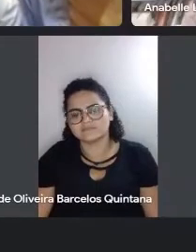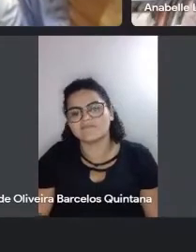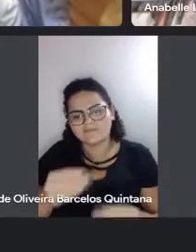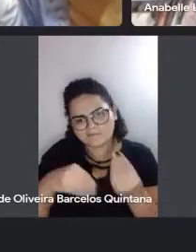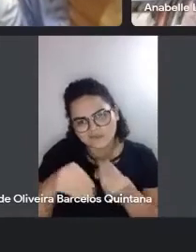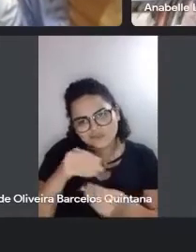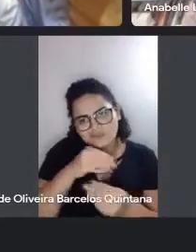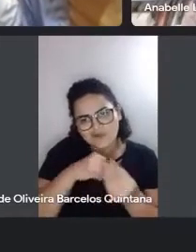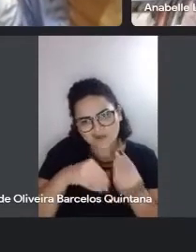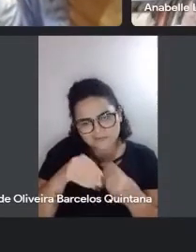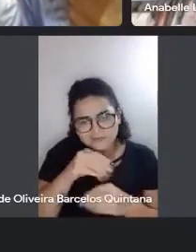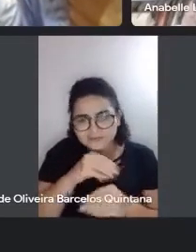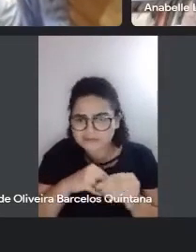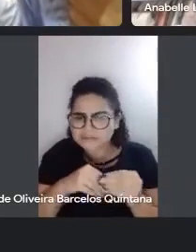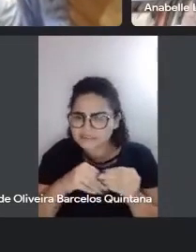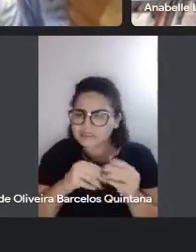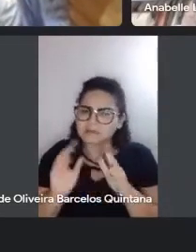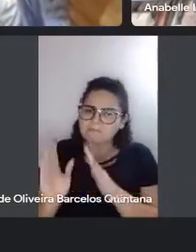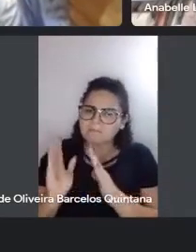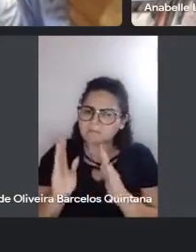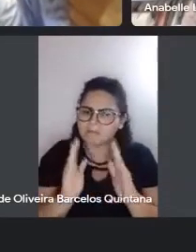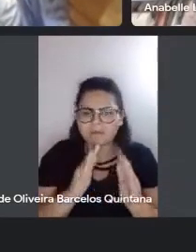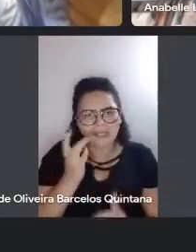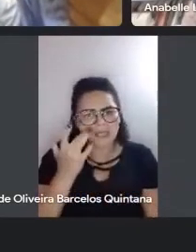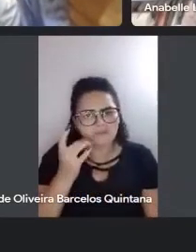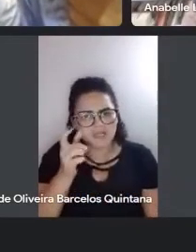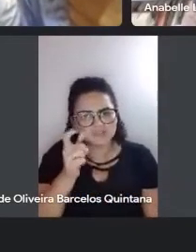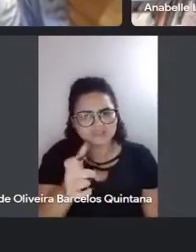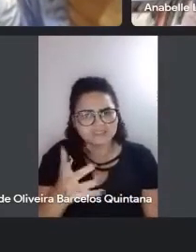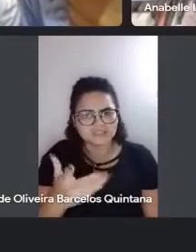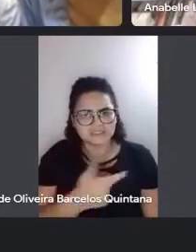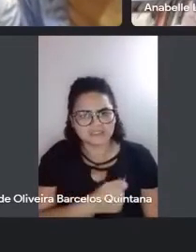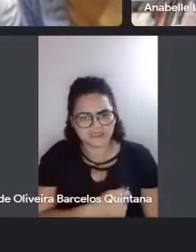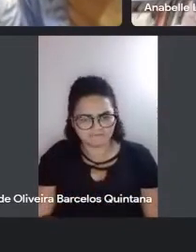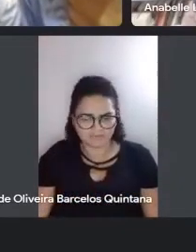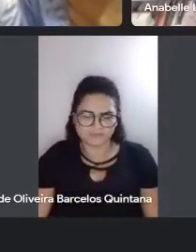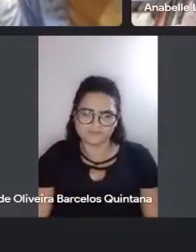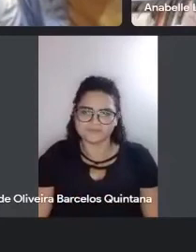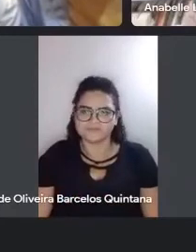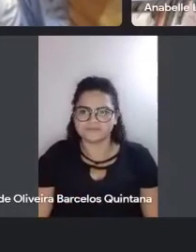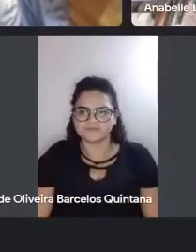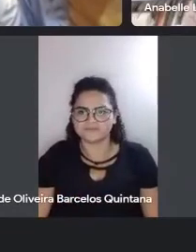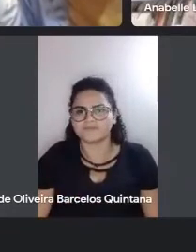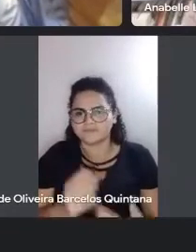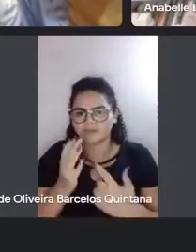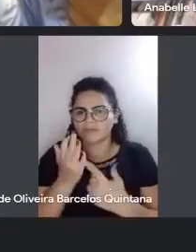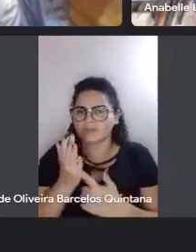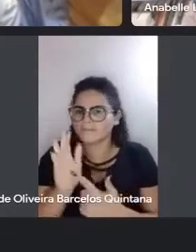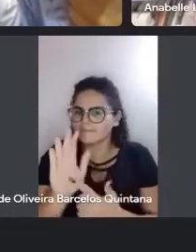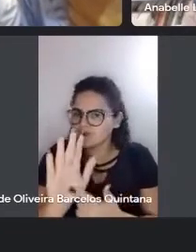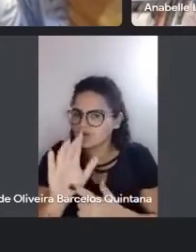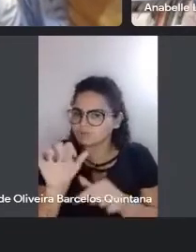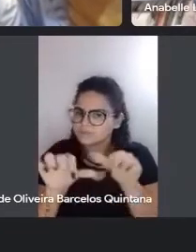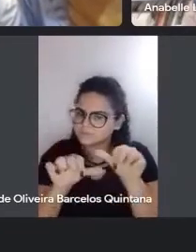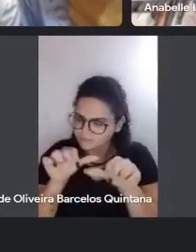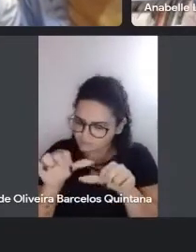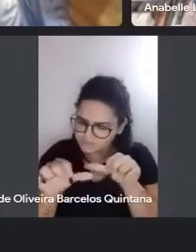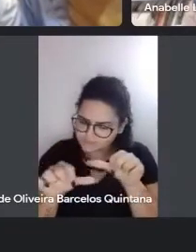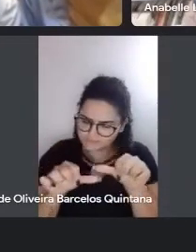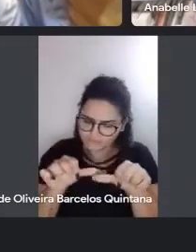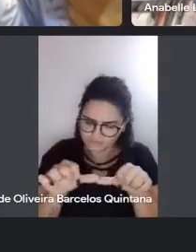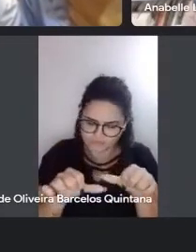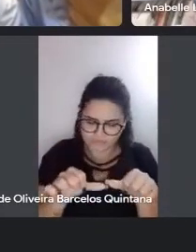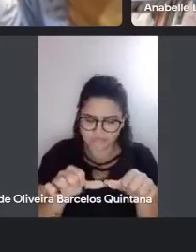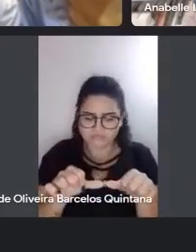essas partes também. Eu acho isso incrível, eu acho que é isso que mostra essa mudança dele para a